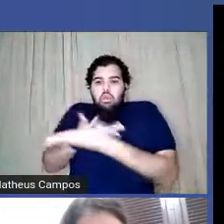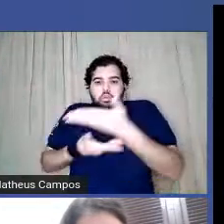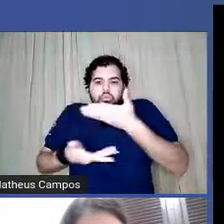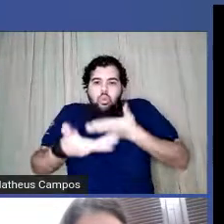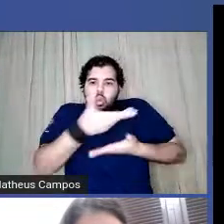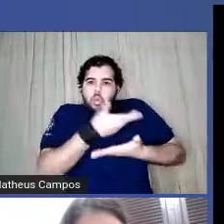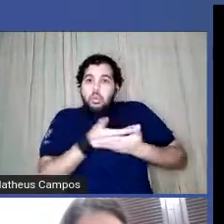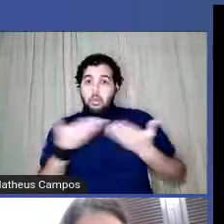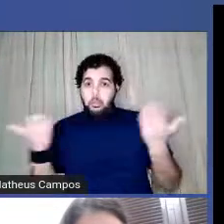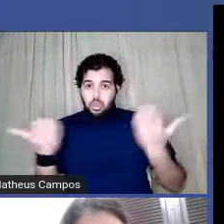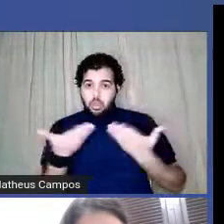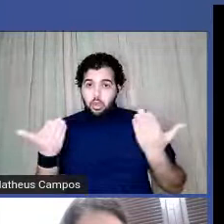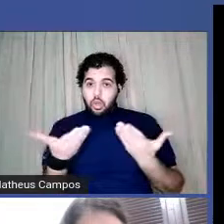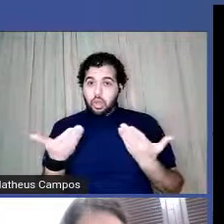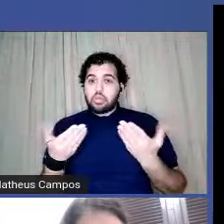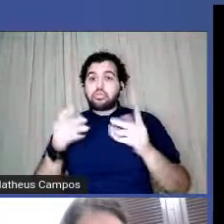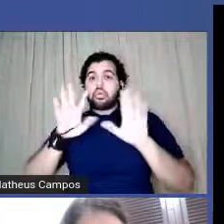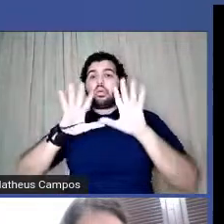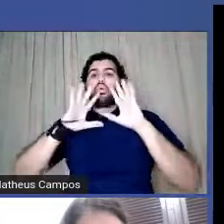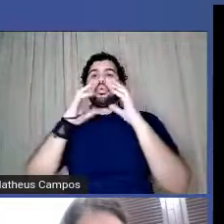webinário.